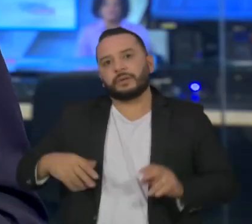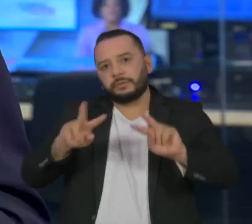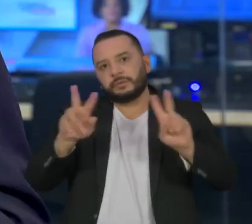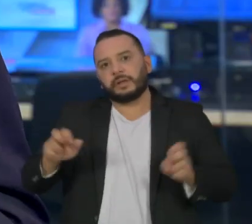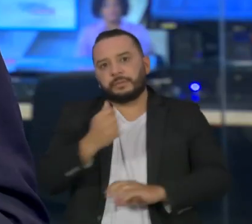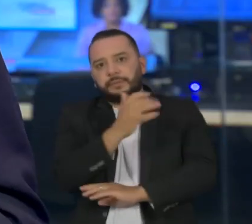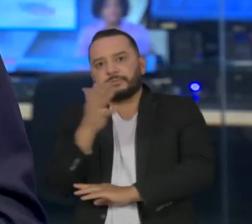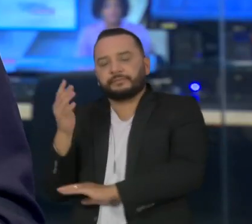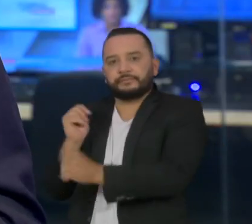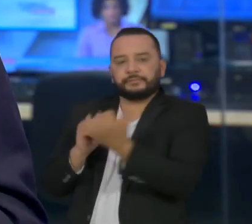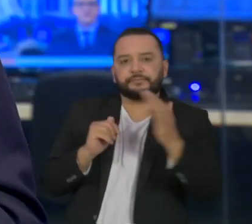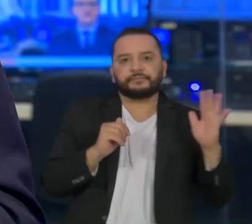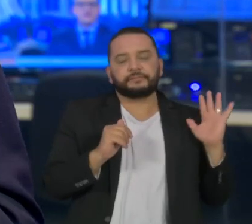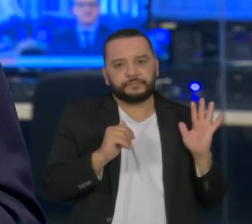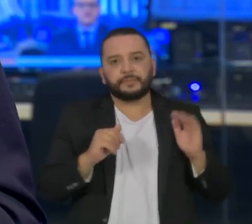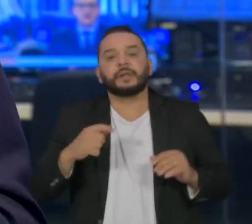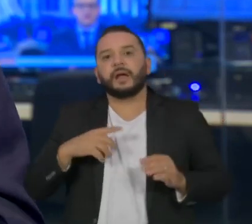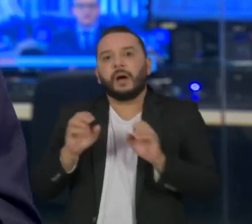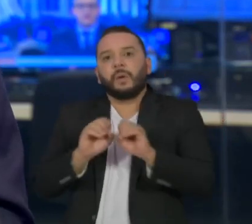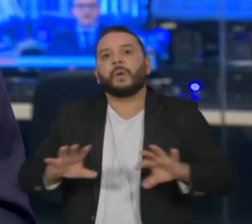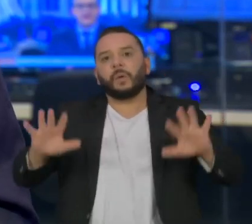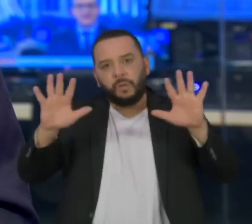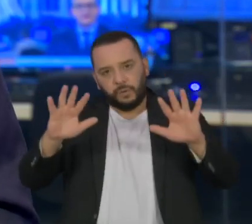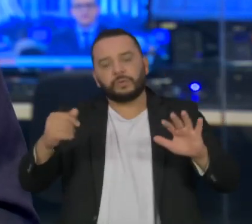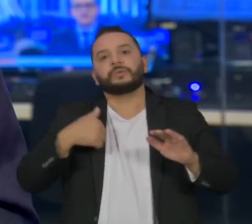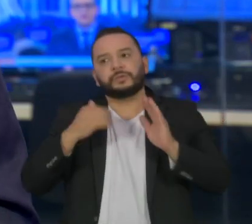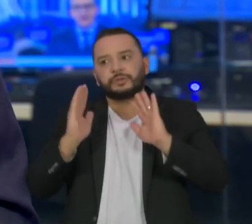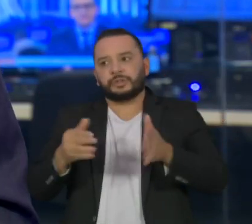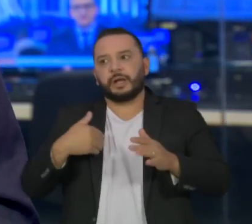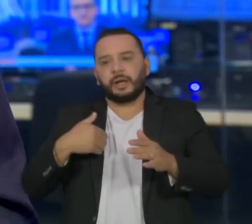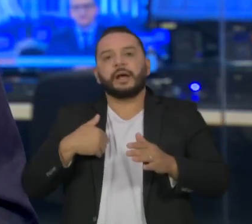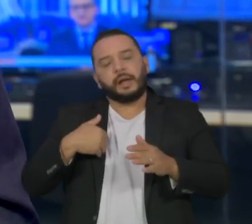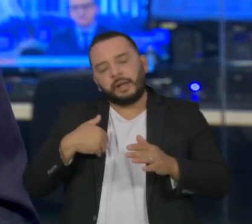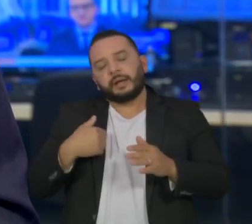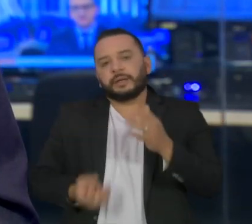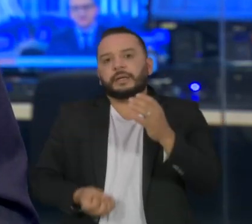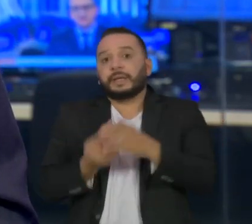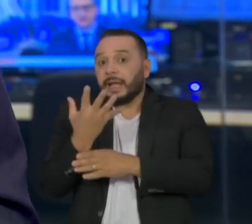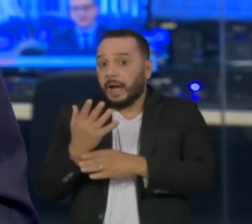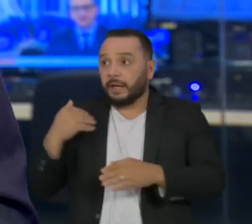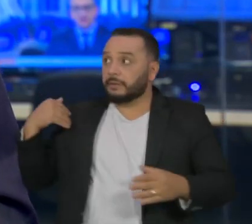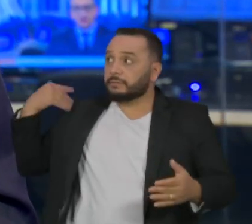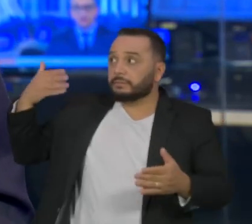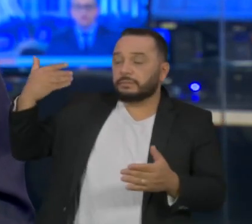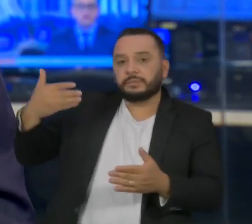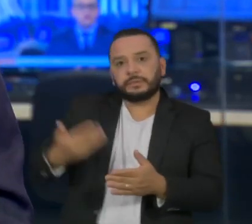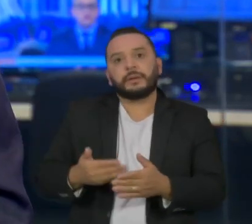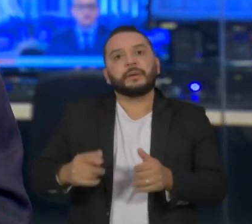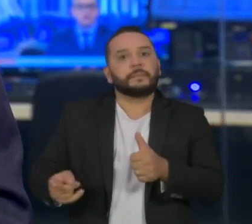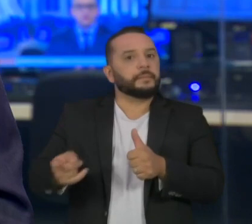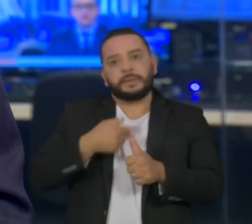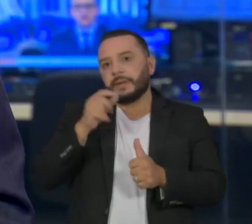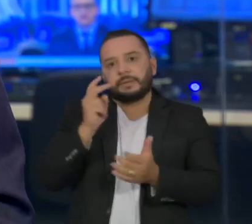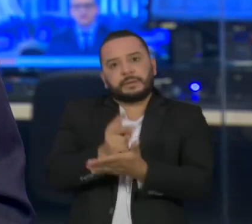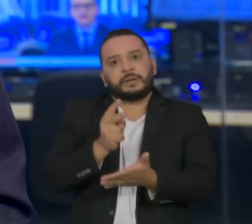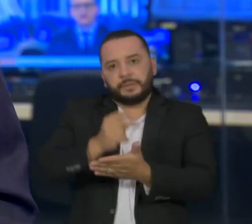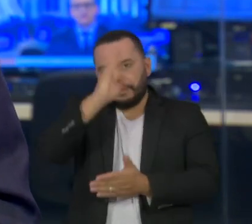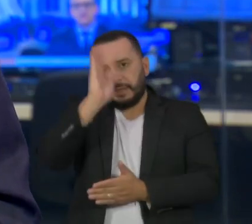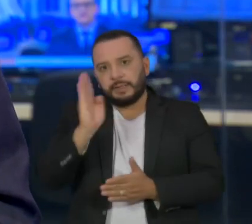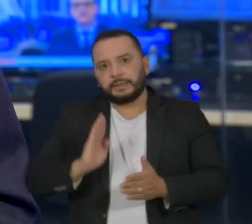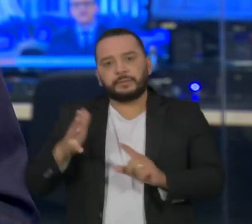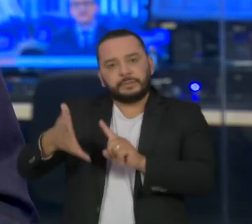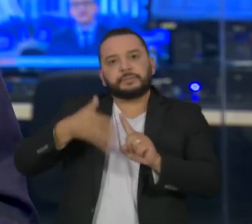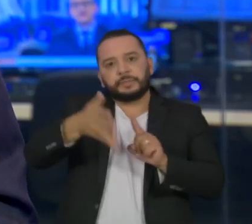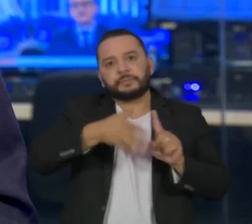Desde que a ONU foi criada, o Brasil abre as sessões da Assembleia Geral. No discurso, o Bolsonaro deverá também se defender das críticas